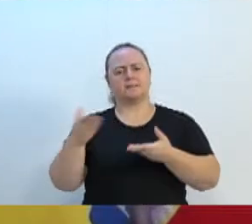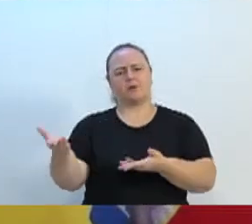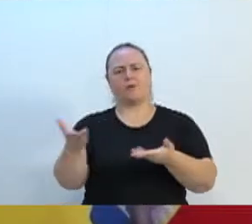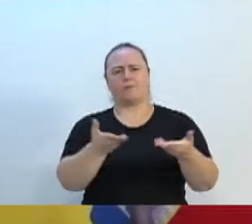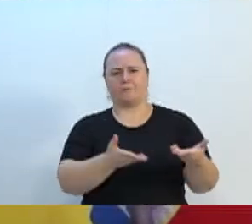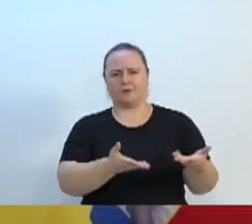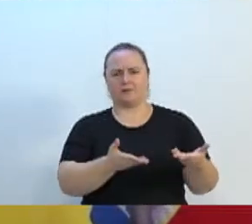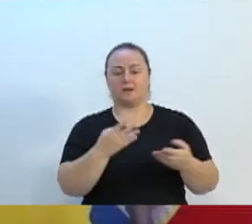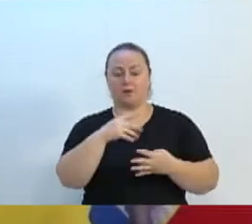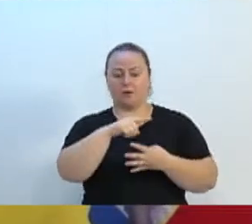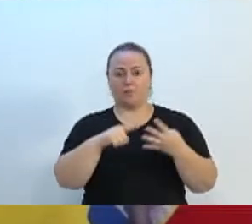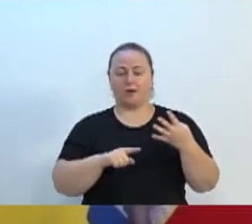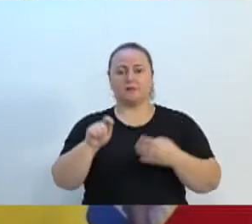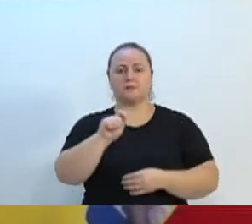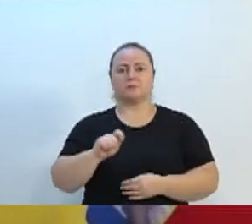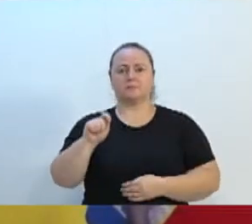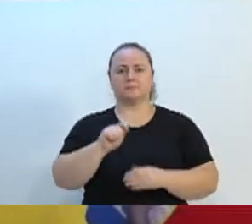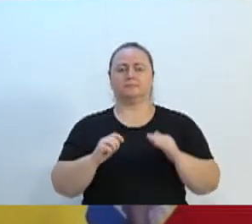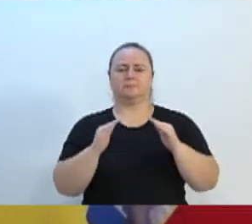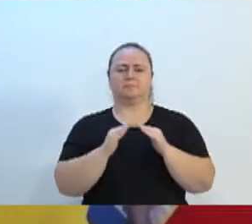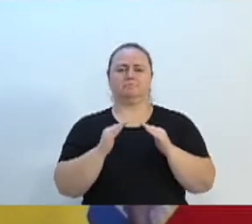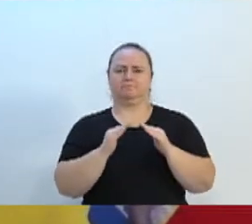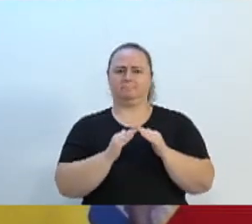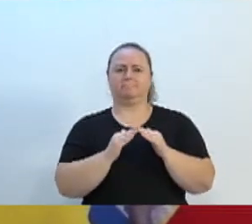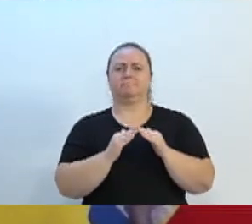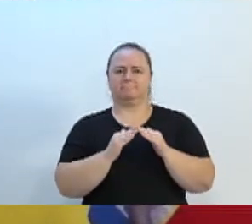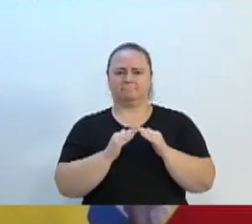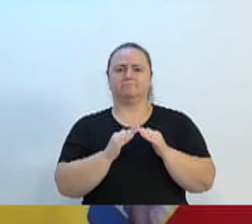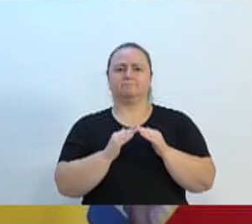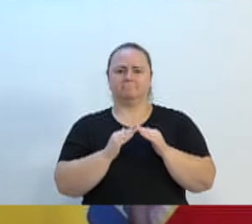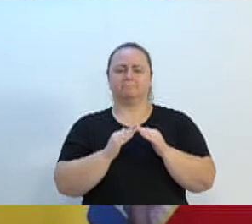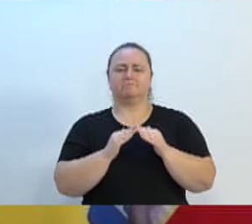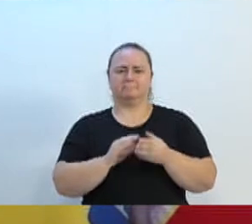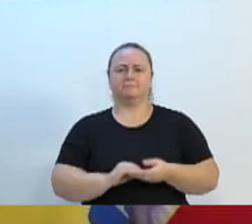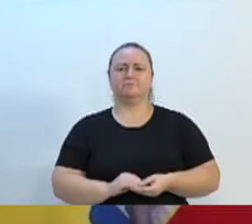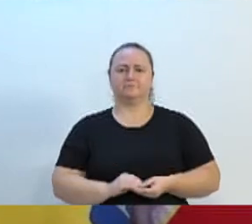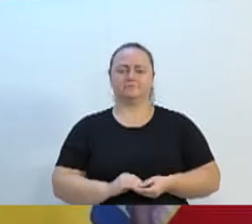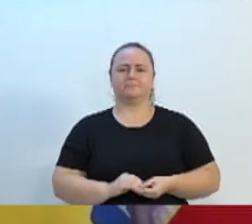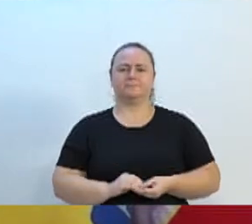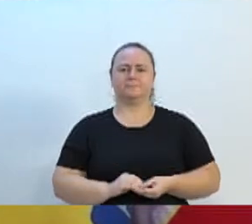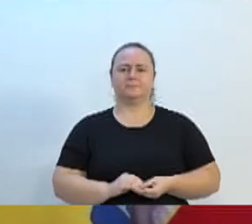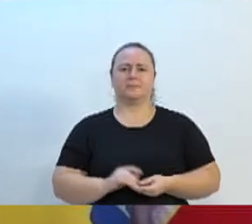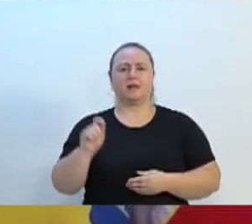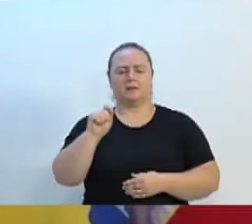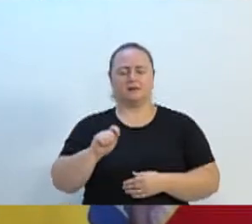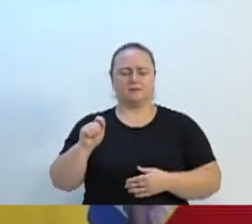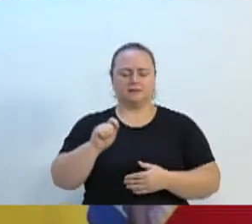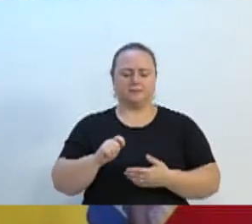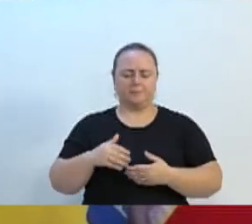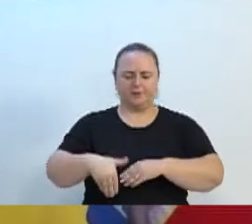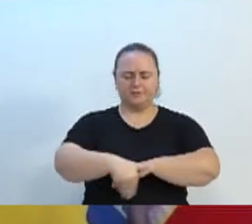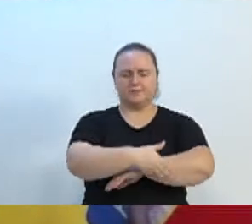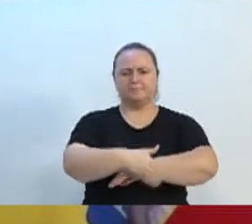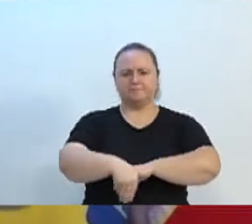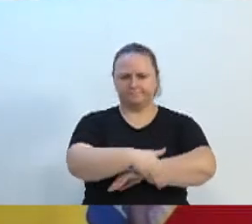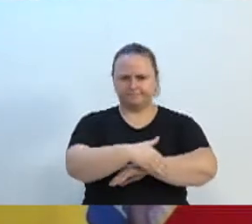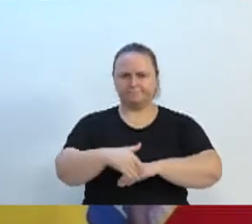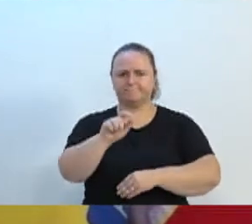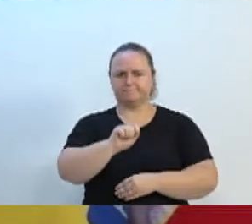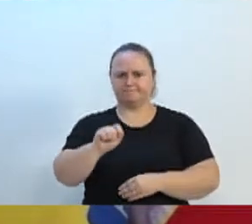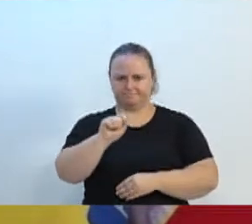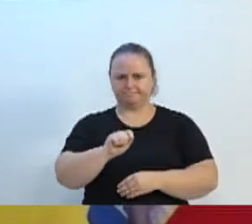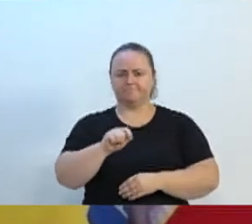quatro associações de moradores. Paulo Zinho, a da Paulo Zinho, a da Ricardo Gheorghe, Tatu Tibas e Vila